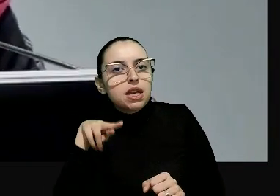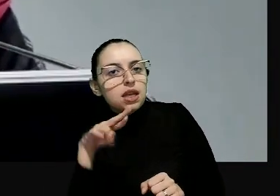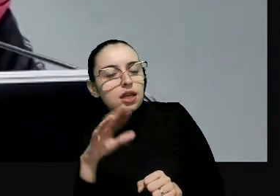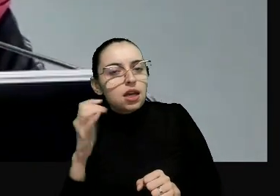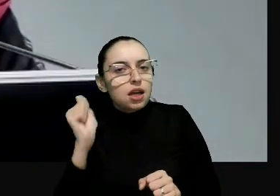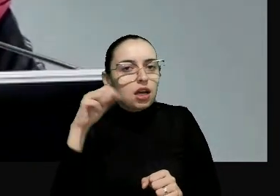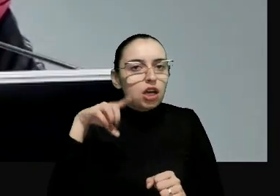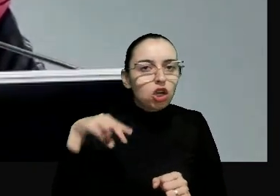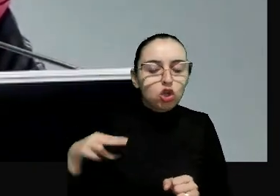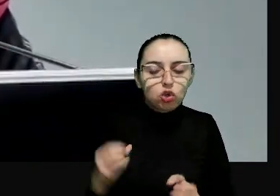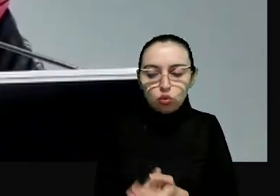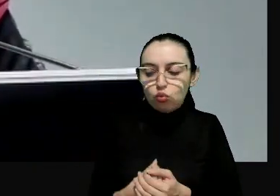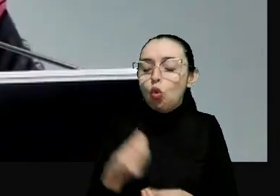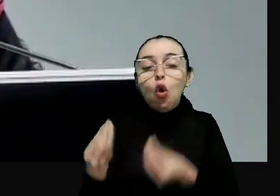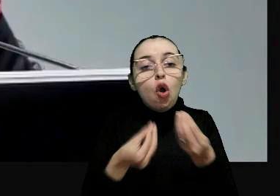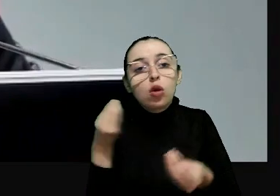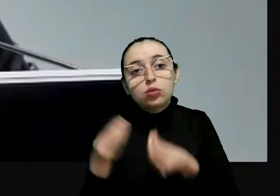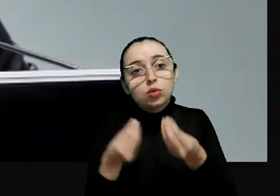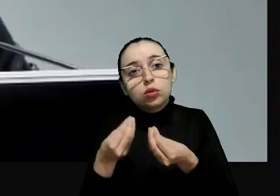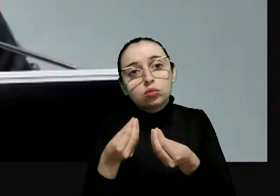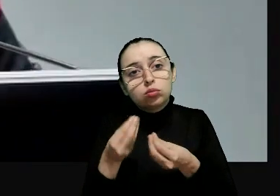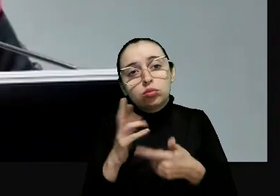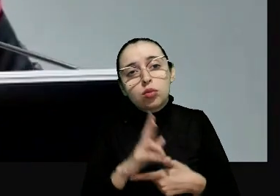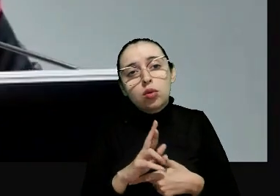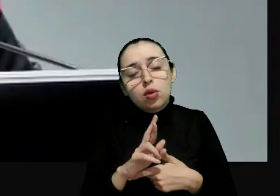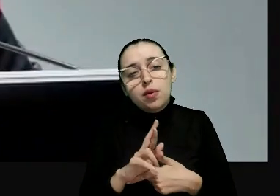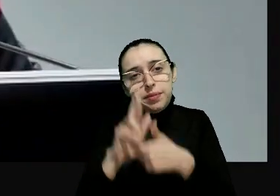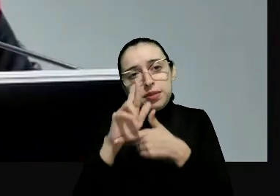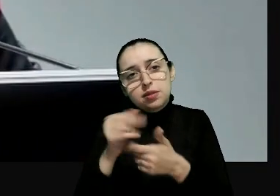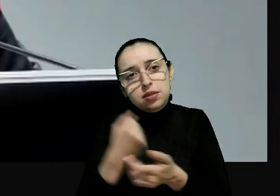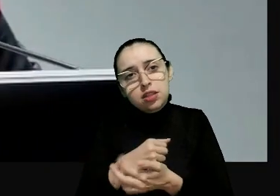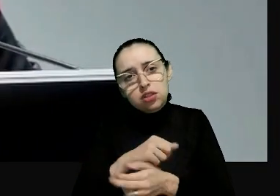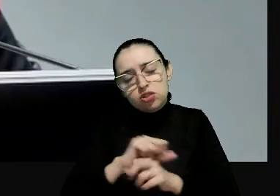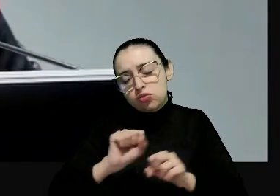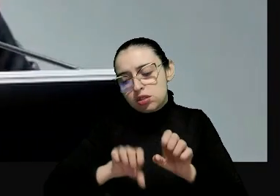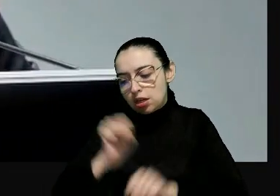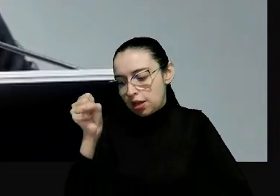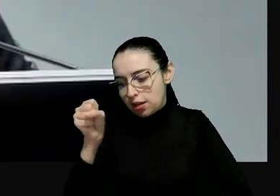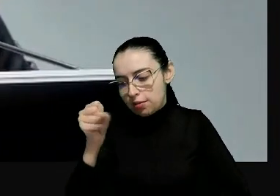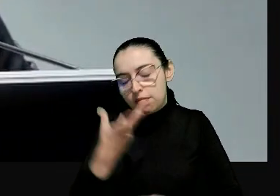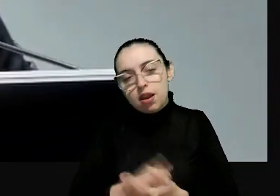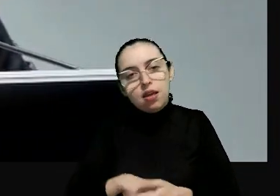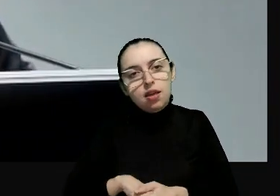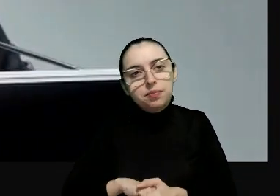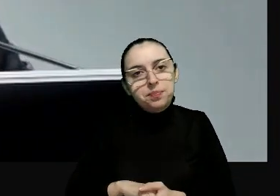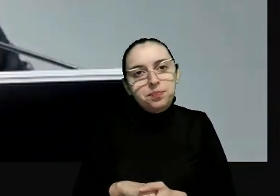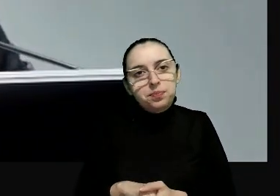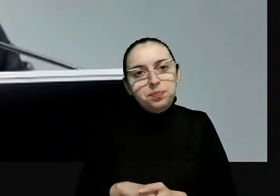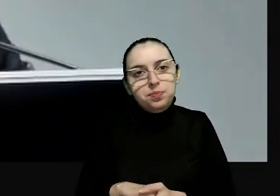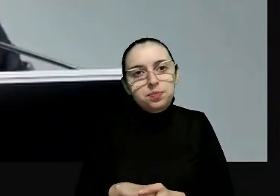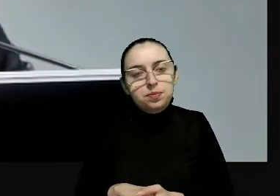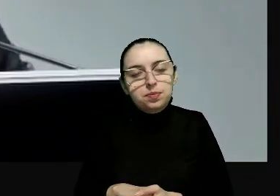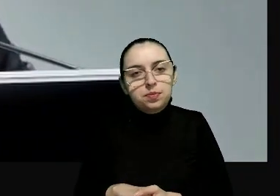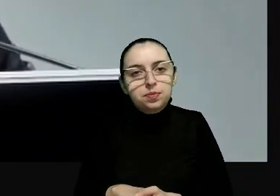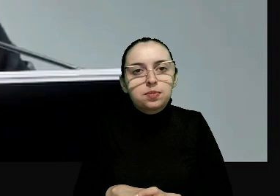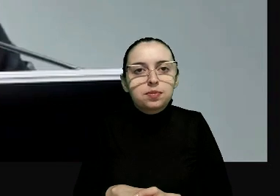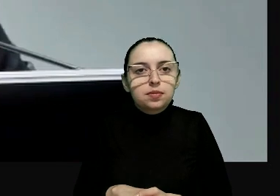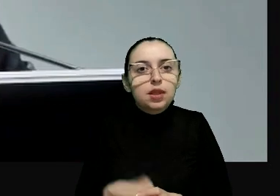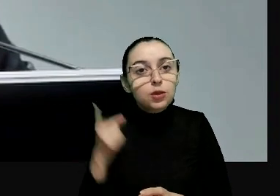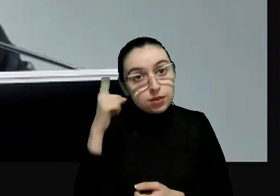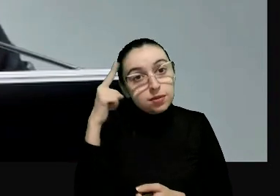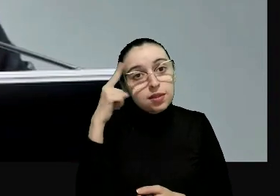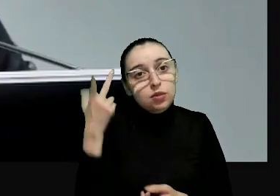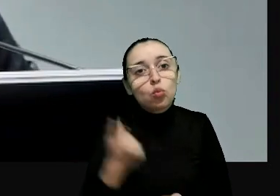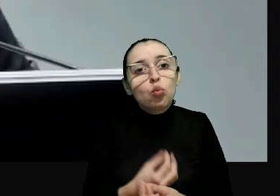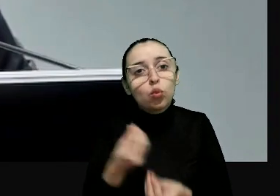causas estruturais. E de que maneira contribuir para o desmantelamento dessas causas estruturais. Então,